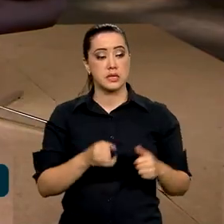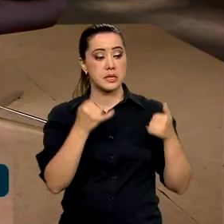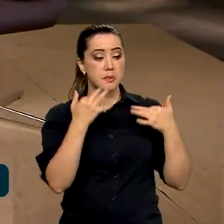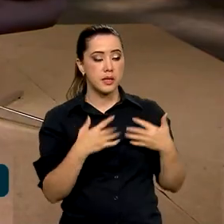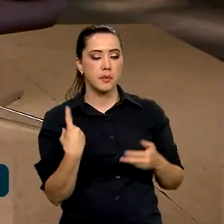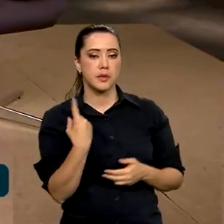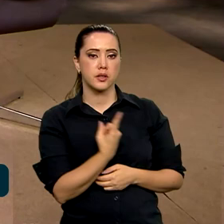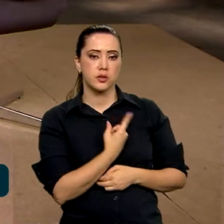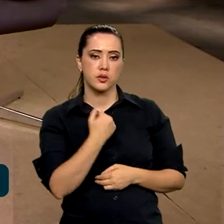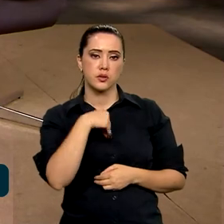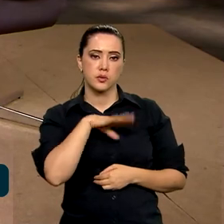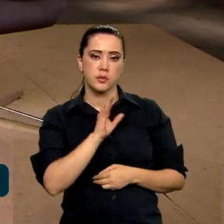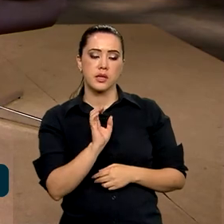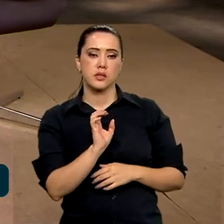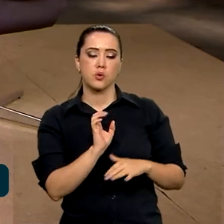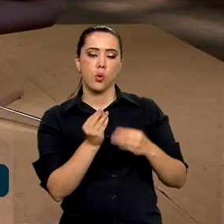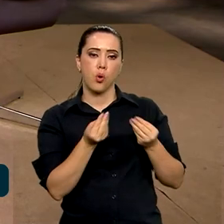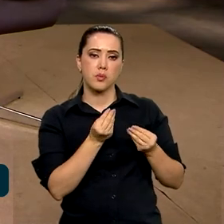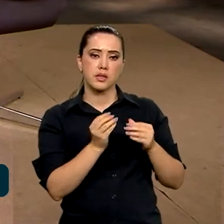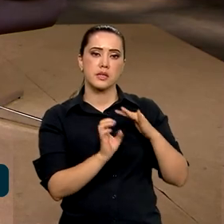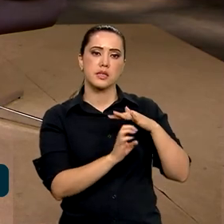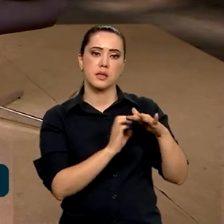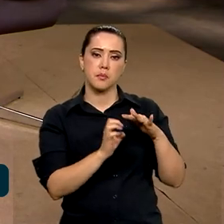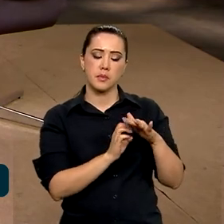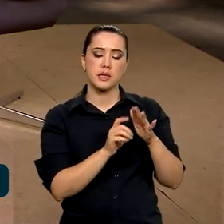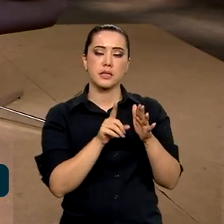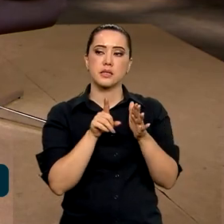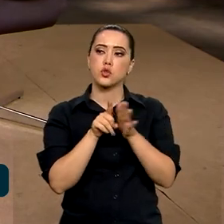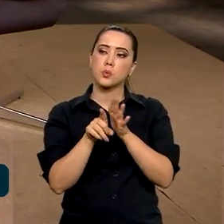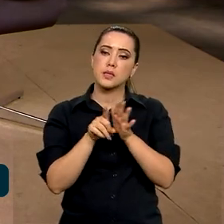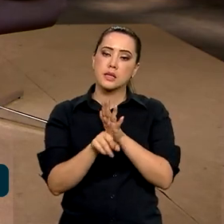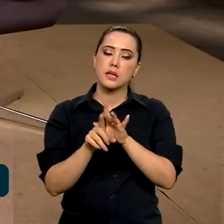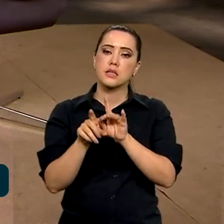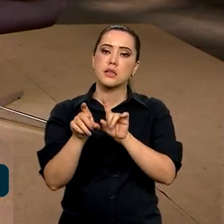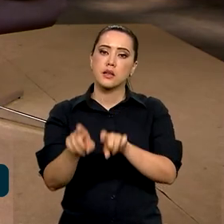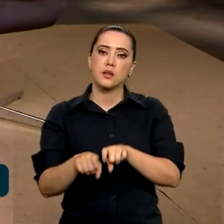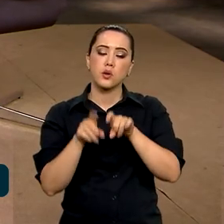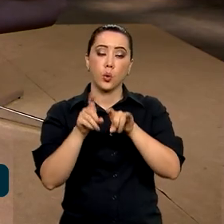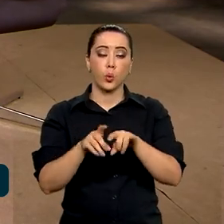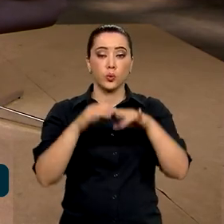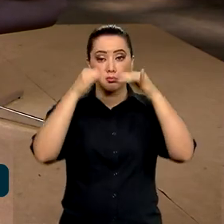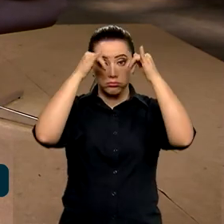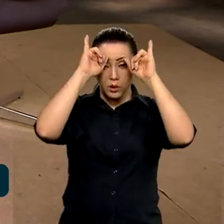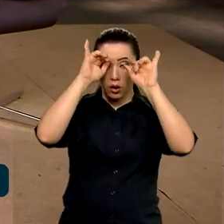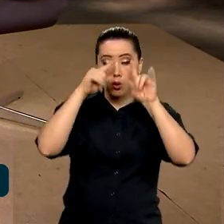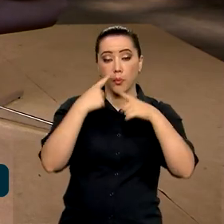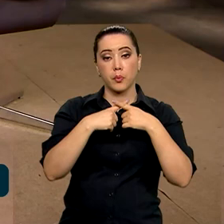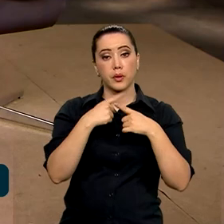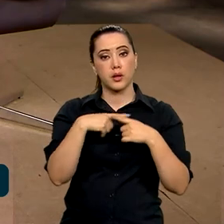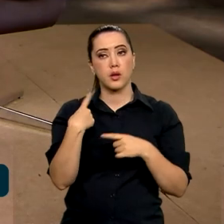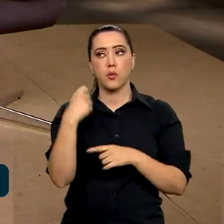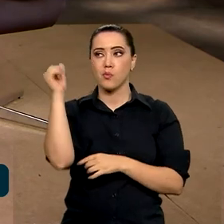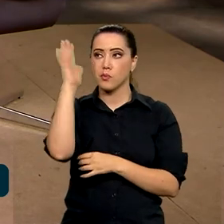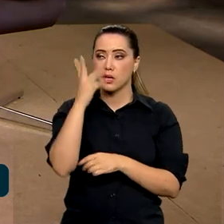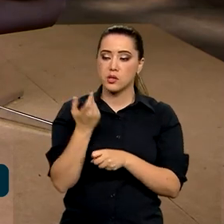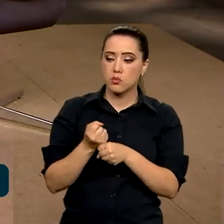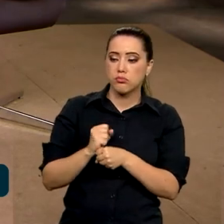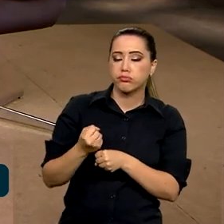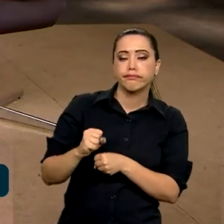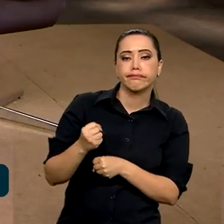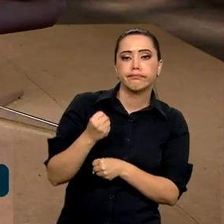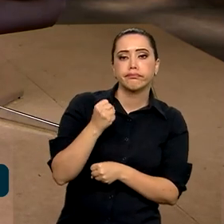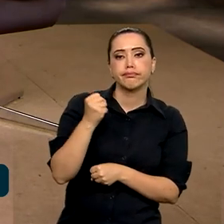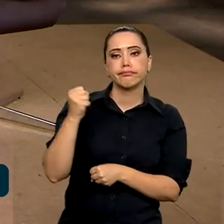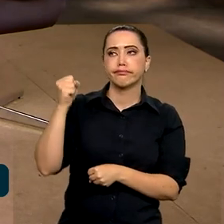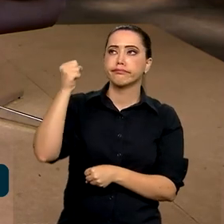estruturada essa empresa brasileira de pesquisa agropecuária? Porque, afinal de contas, o nosso território é enorme, são vários estados,